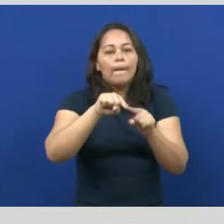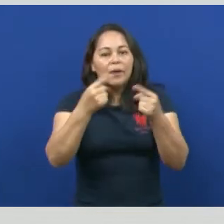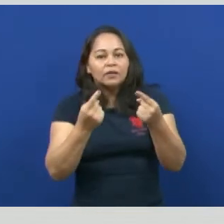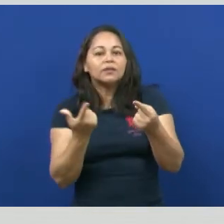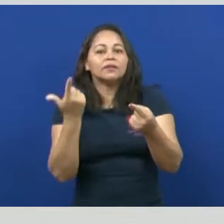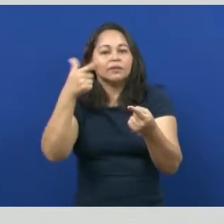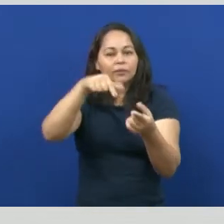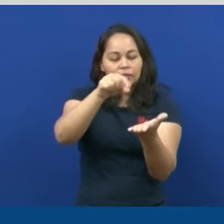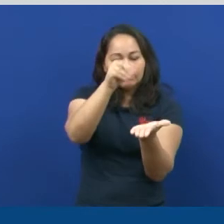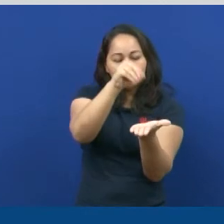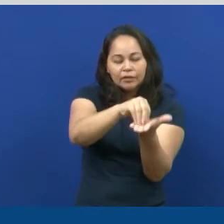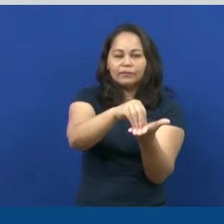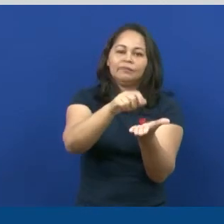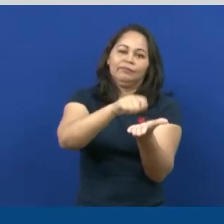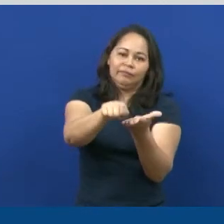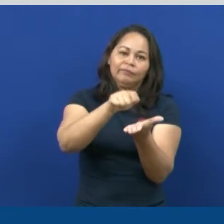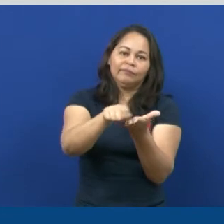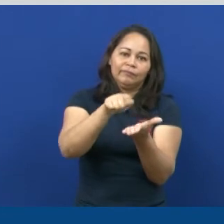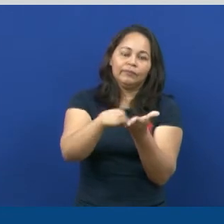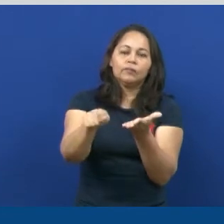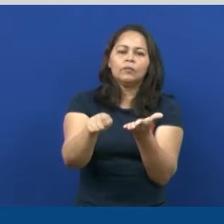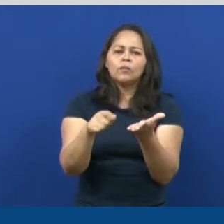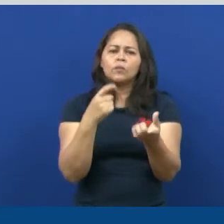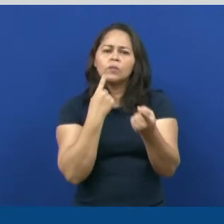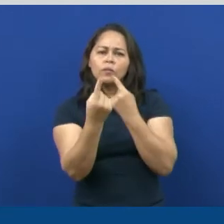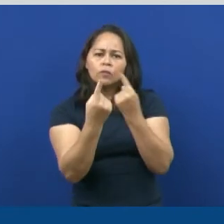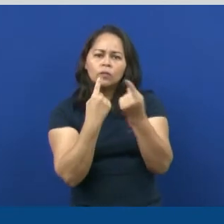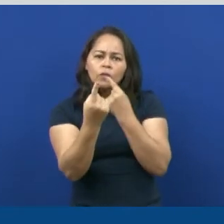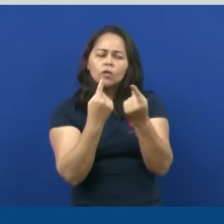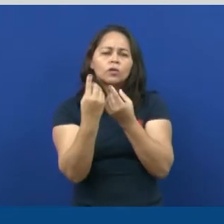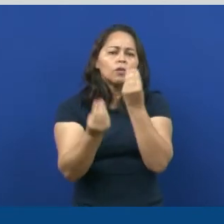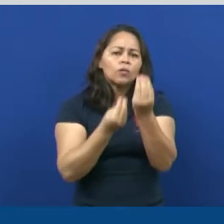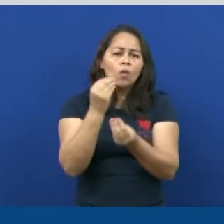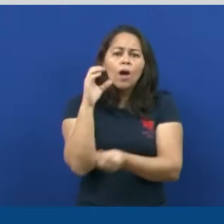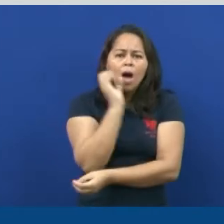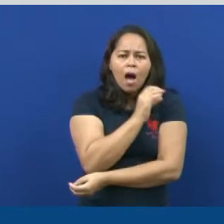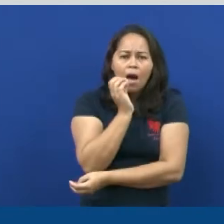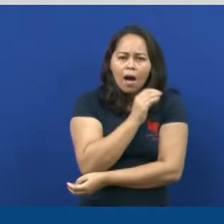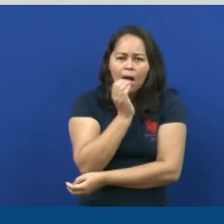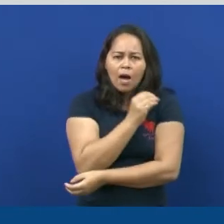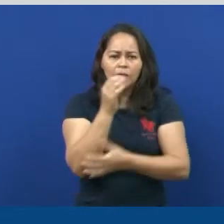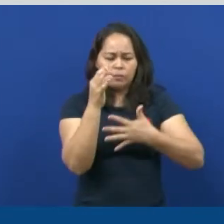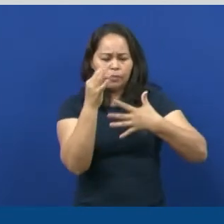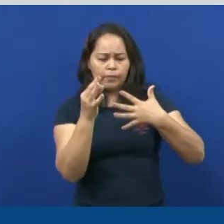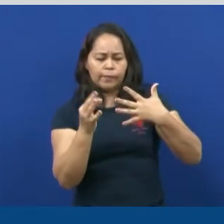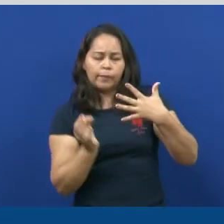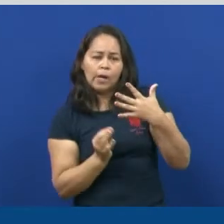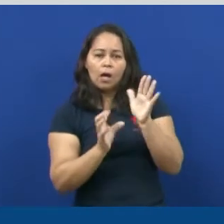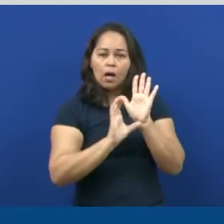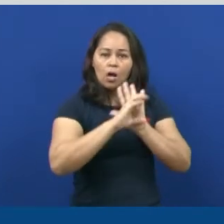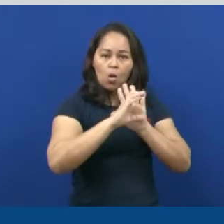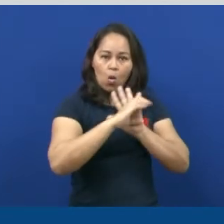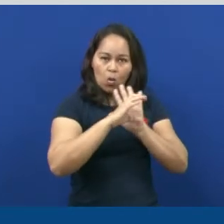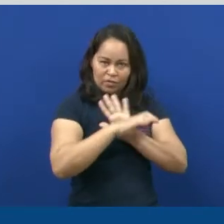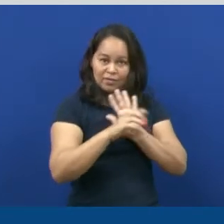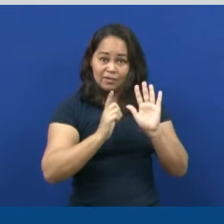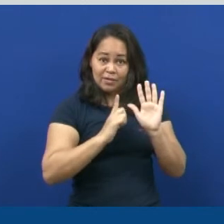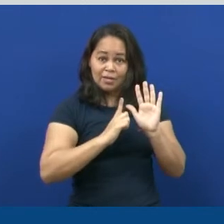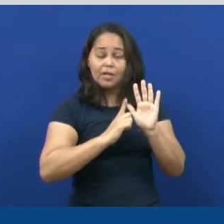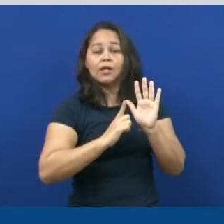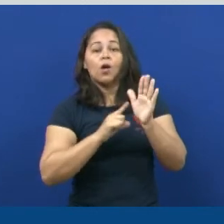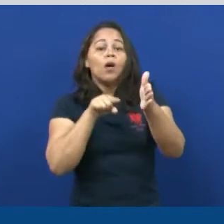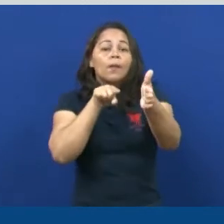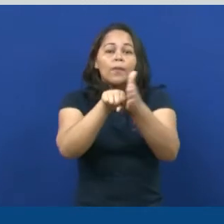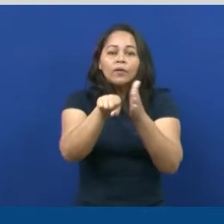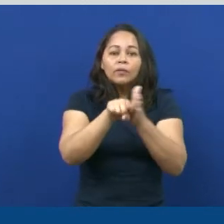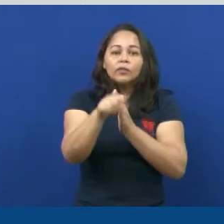consolida. Para a gente discutir aí um pouquinho, rapidinho, esses conceitos iniciais, eu trouxe uma questão exercitando